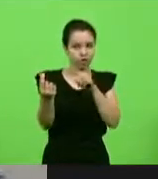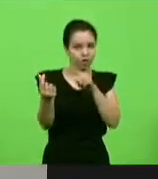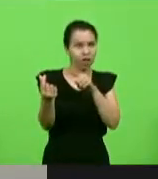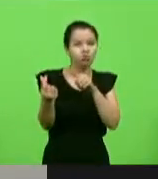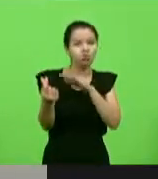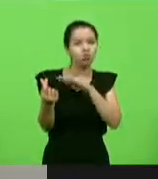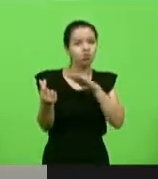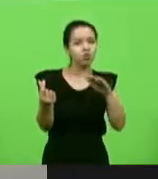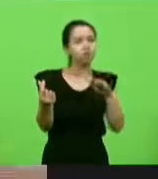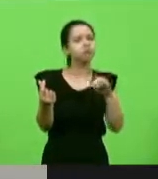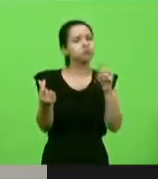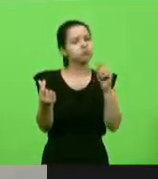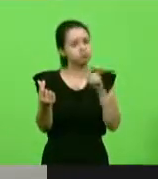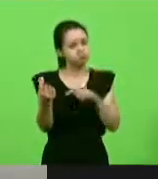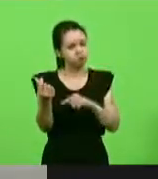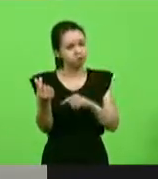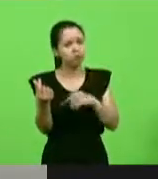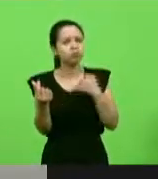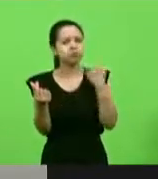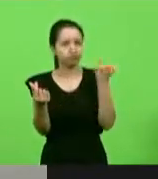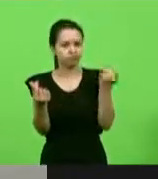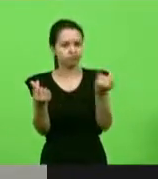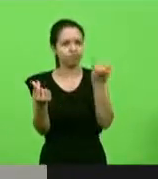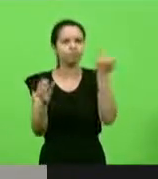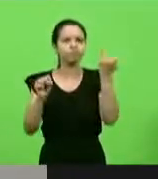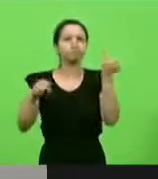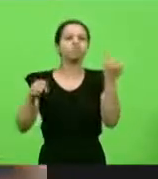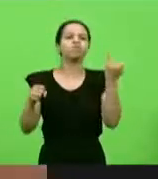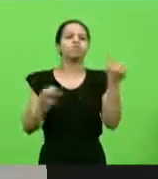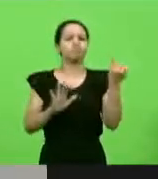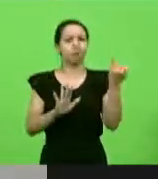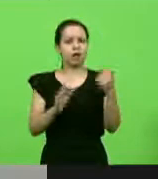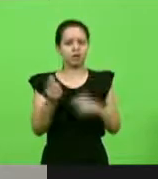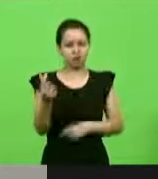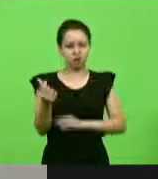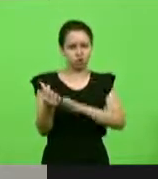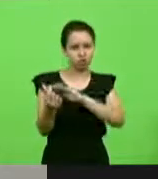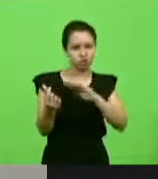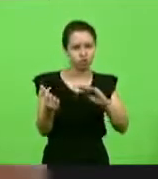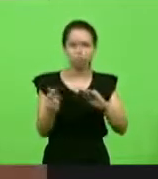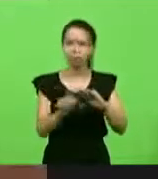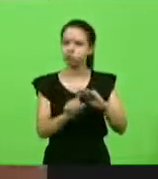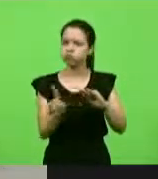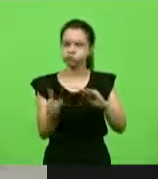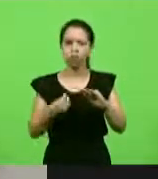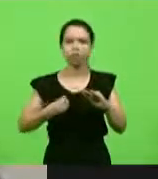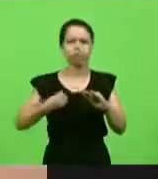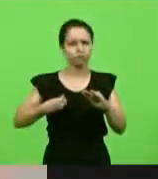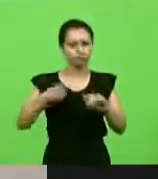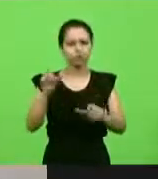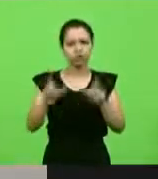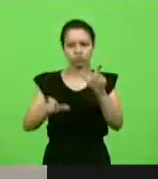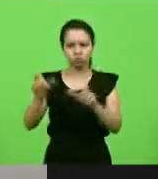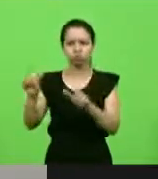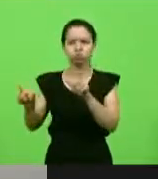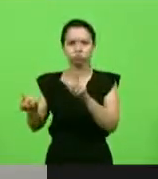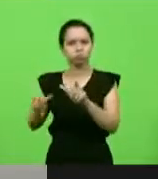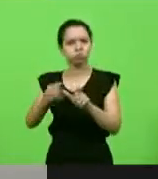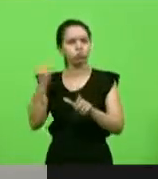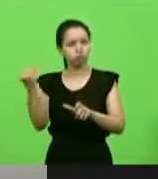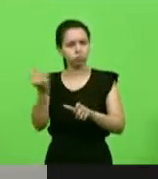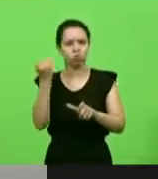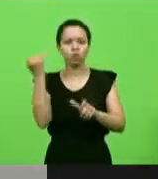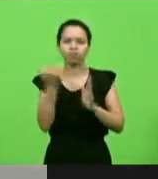É importante? Sim. Agora, não só ele. Para mim, a vida das pessoas são muito mais importantes.